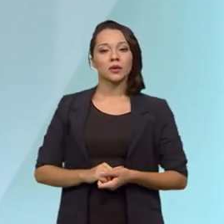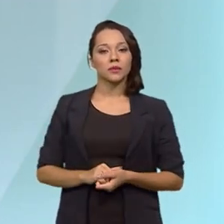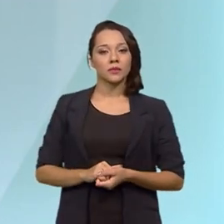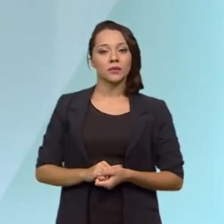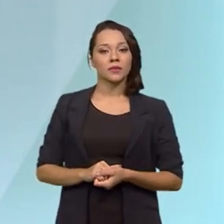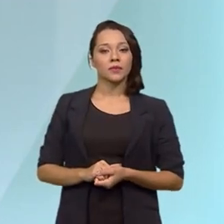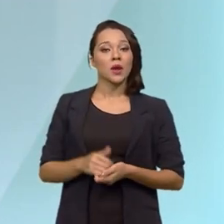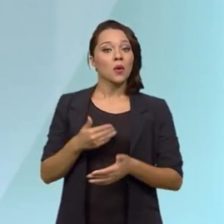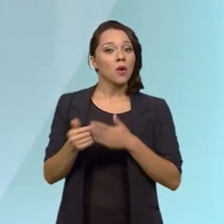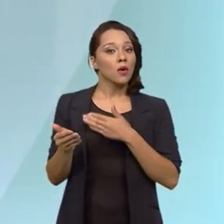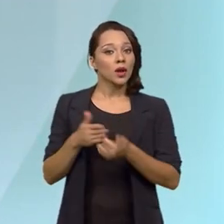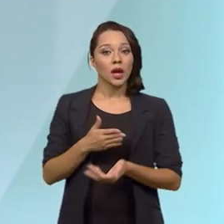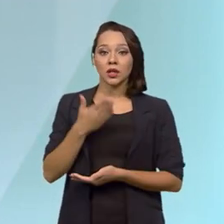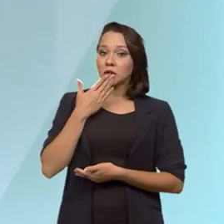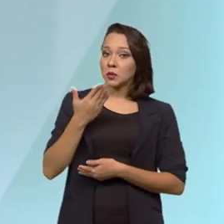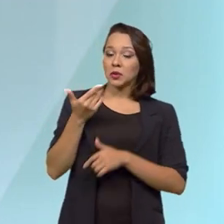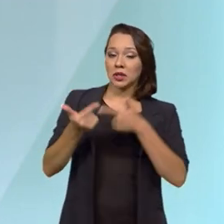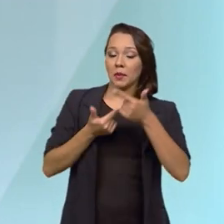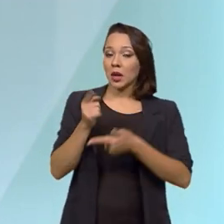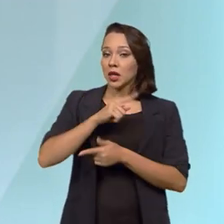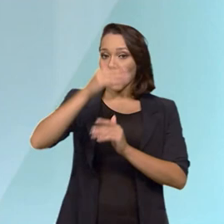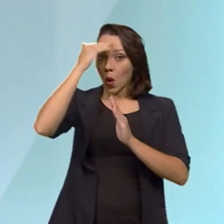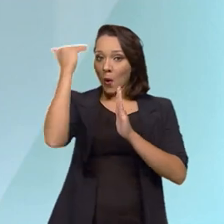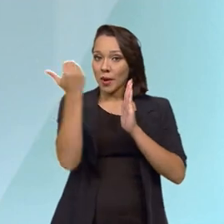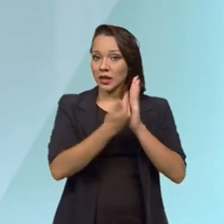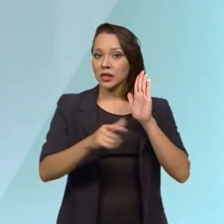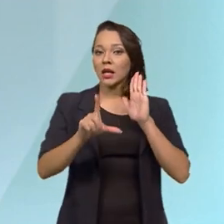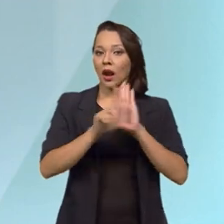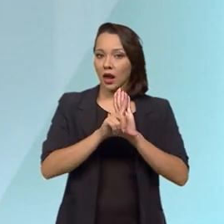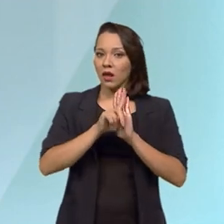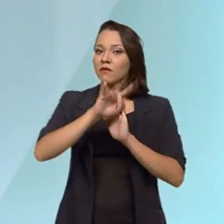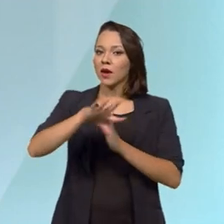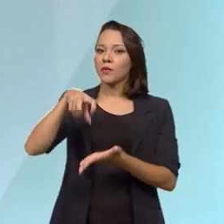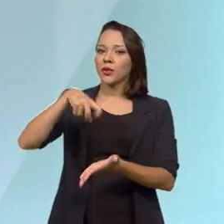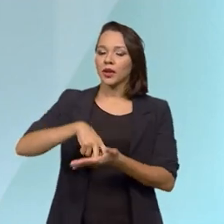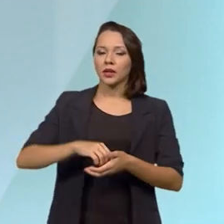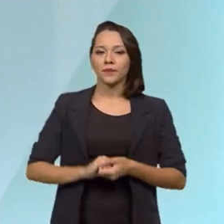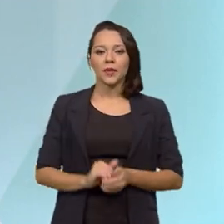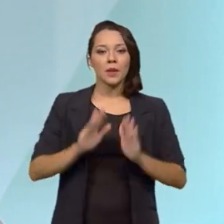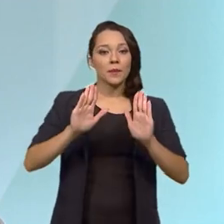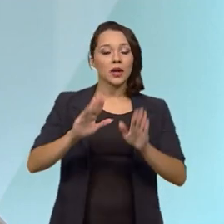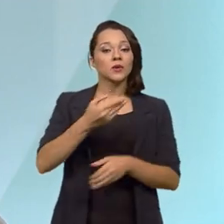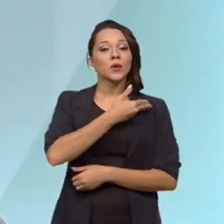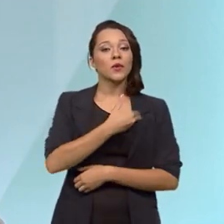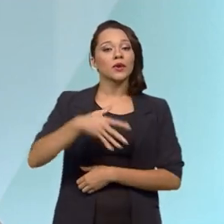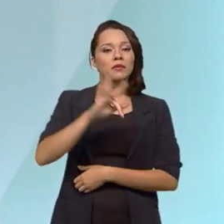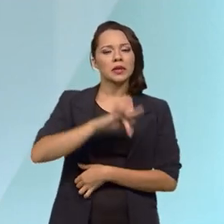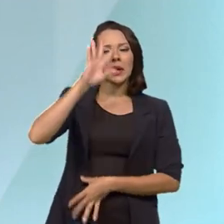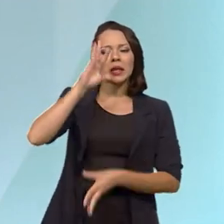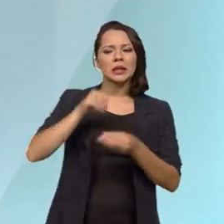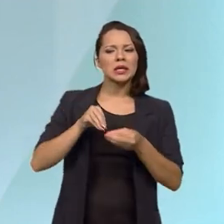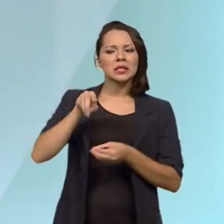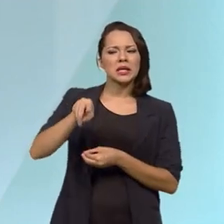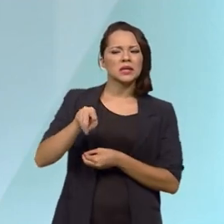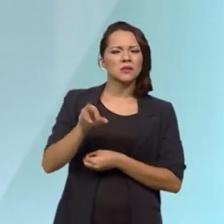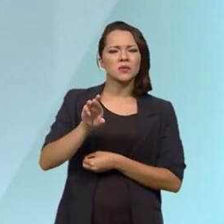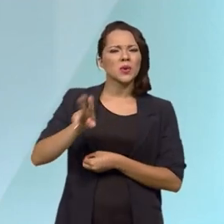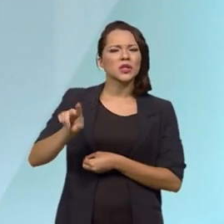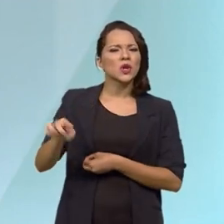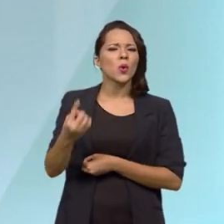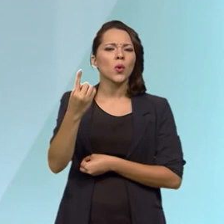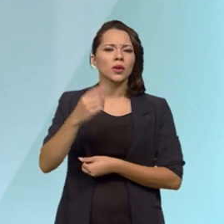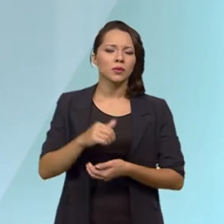qualquer atividade que não cumprir as leis será punida. Mas do outro lado, o governo federal entende que essa não é uma agenda única.